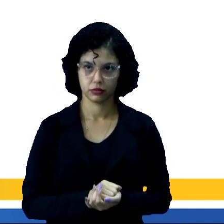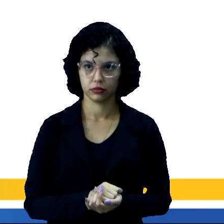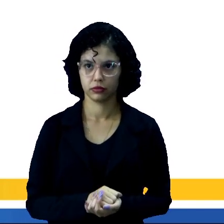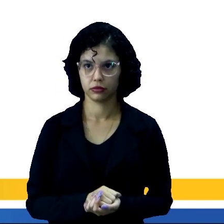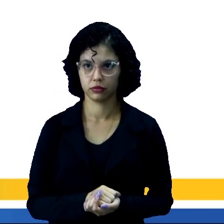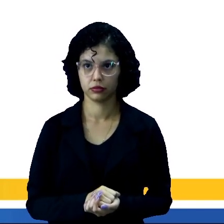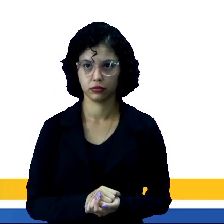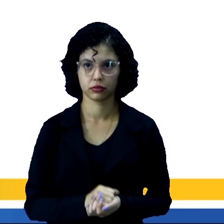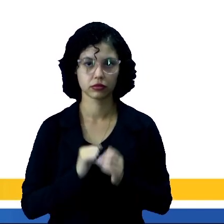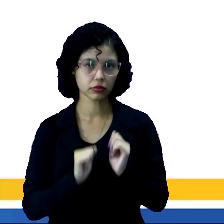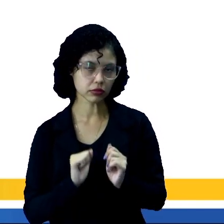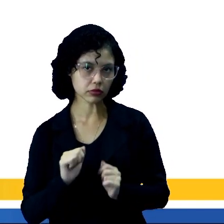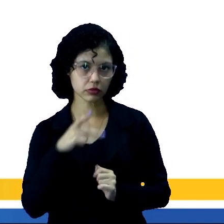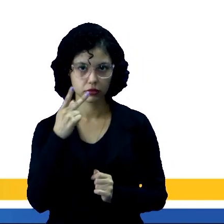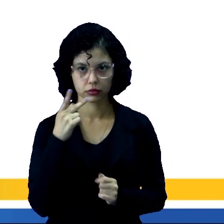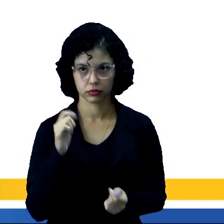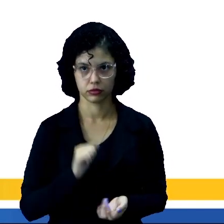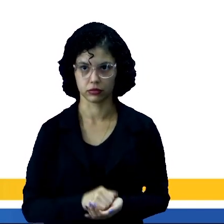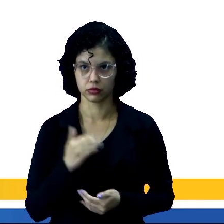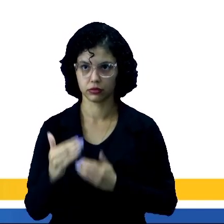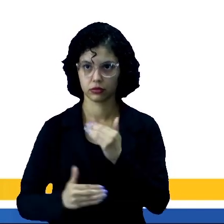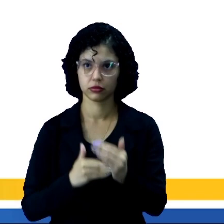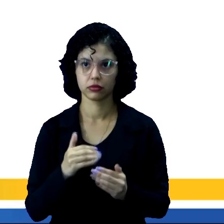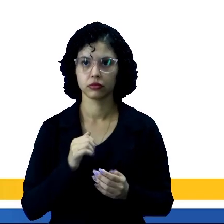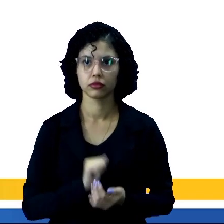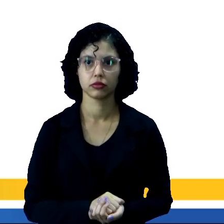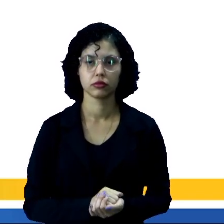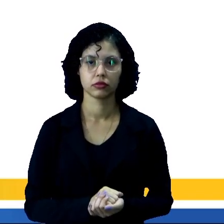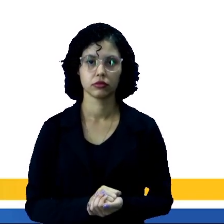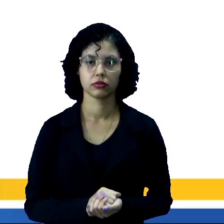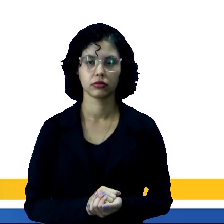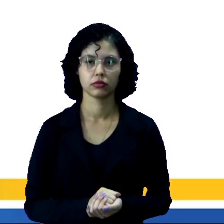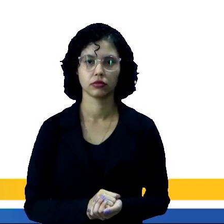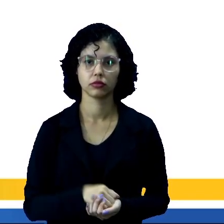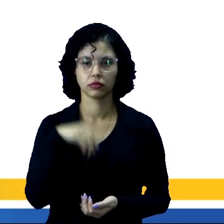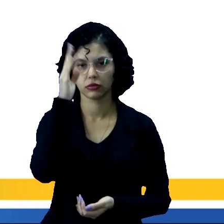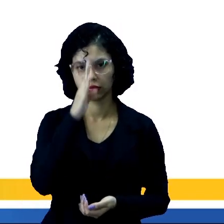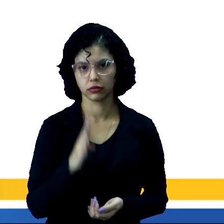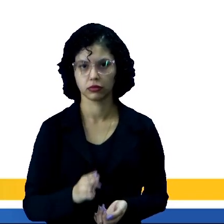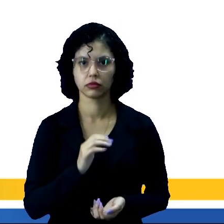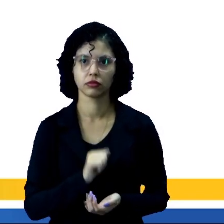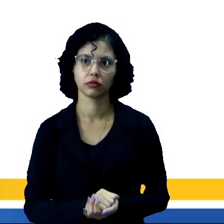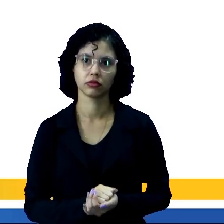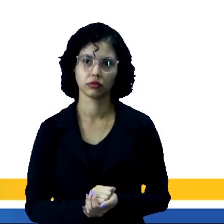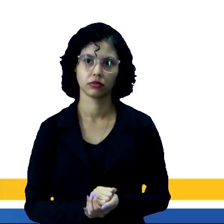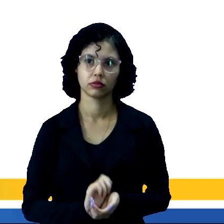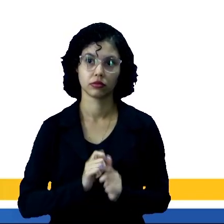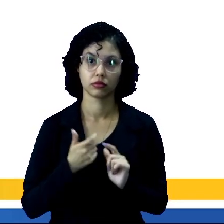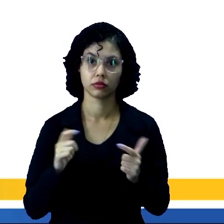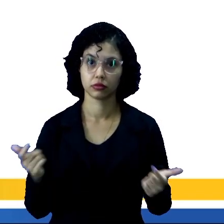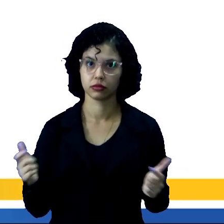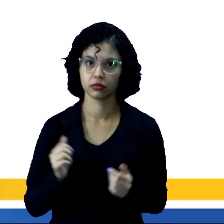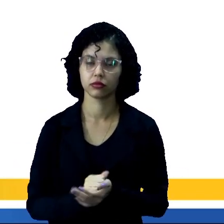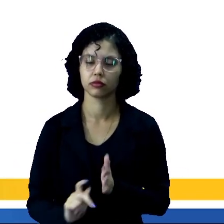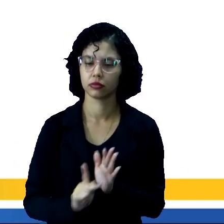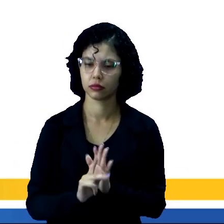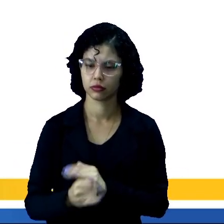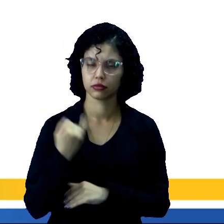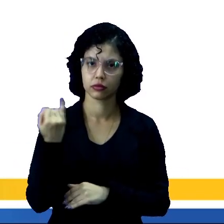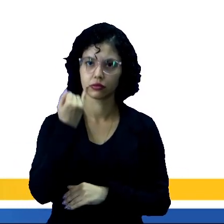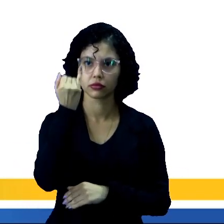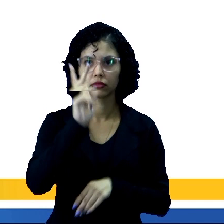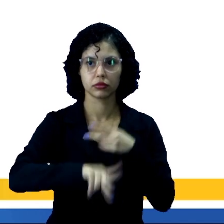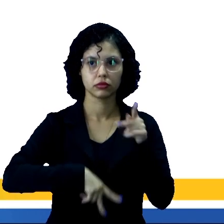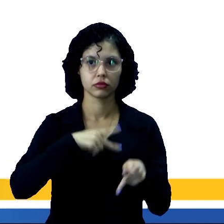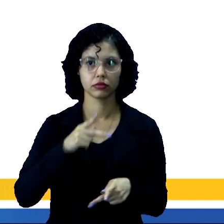podemos dizer que o processo de colonização do Brasil foi um processo devastador, em especial para